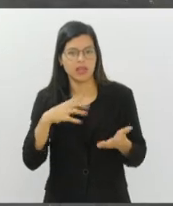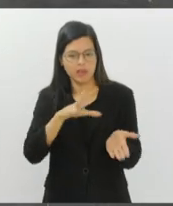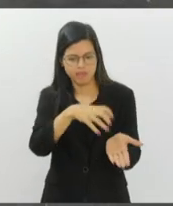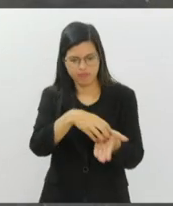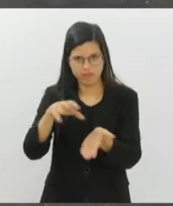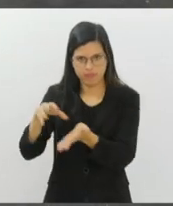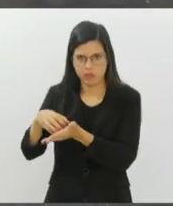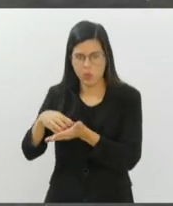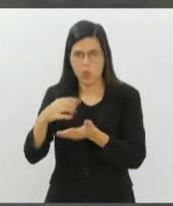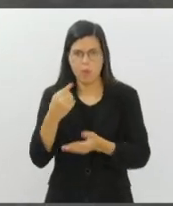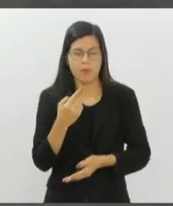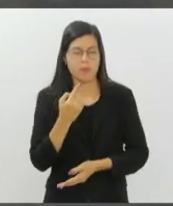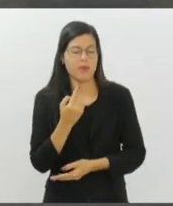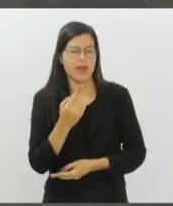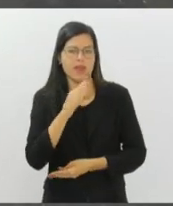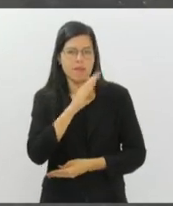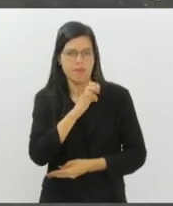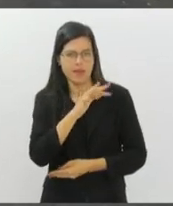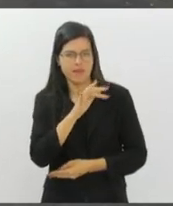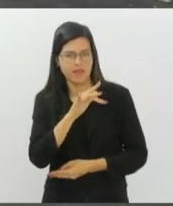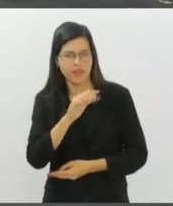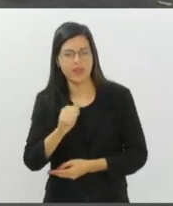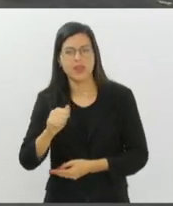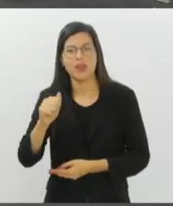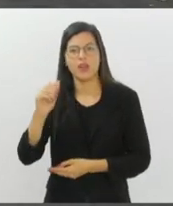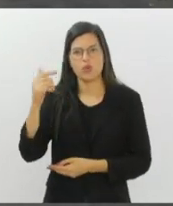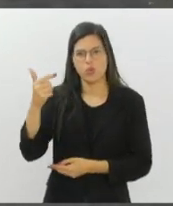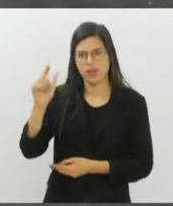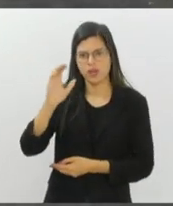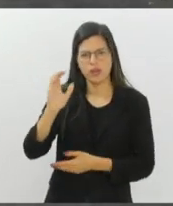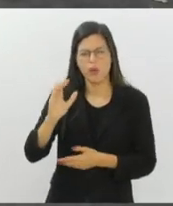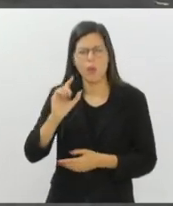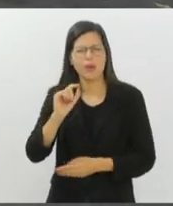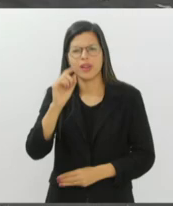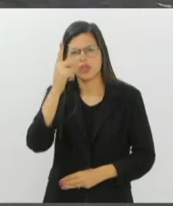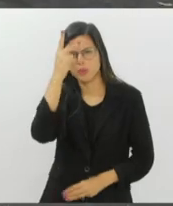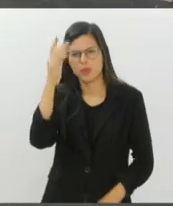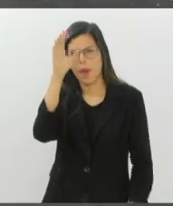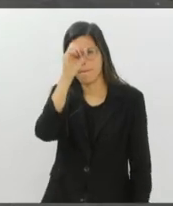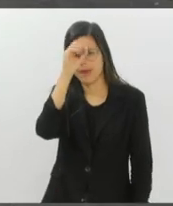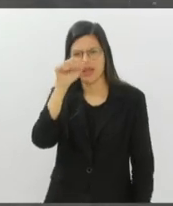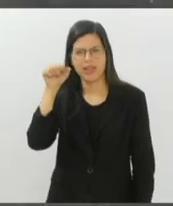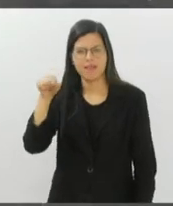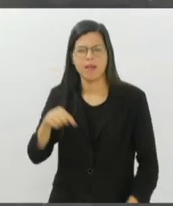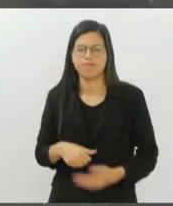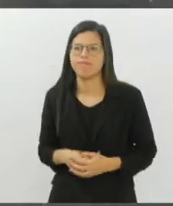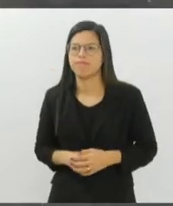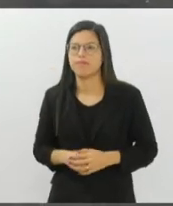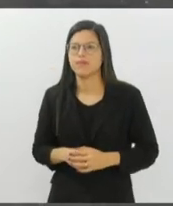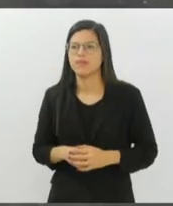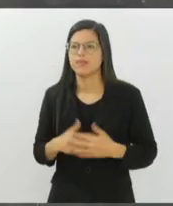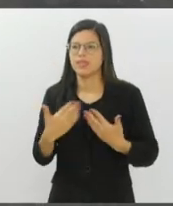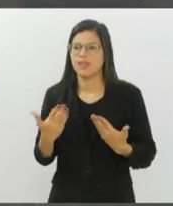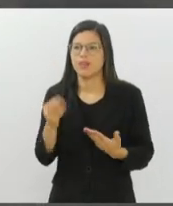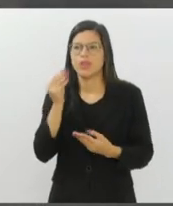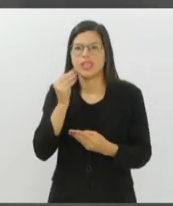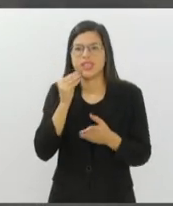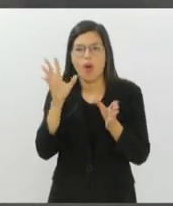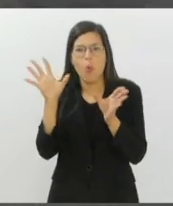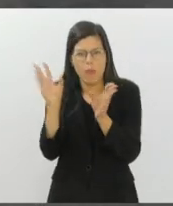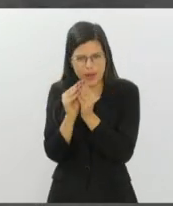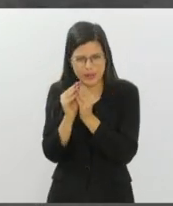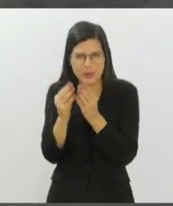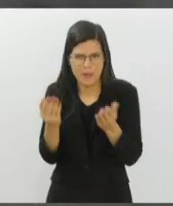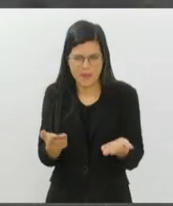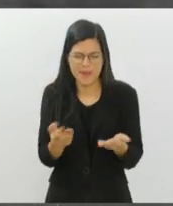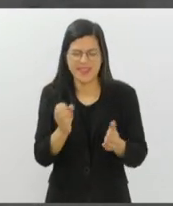jovens, qual é a carga horária lá, o que as pessoas aprendem lá na Diverse Games? Tá. Vou tentar dar um resumão, tá? Lá